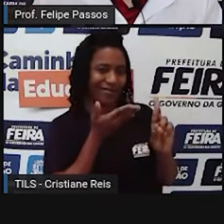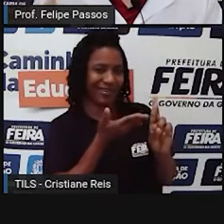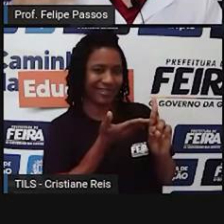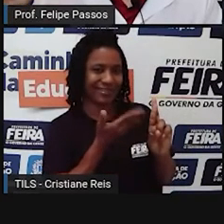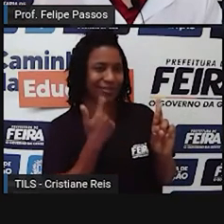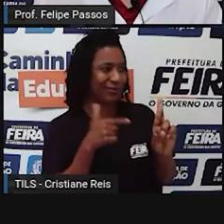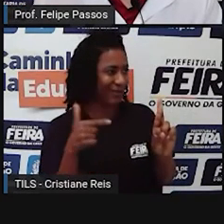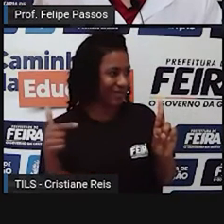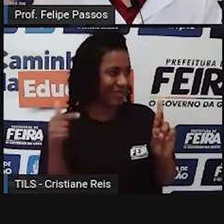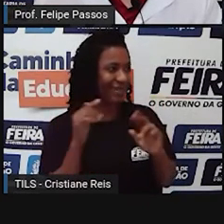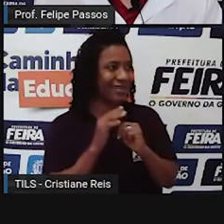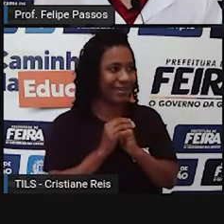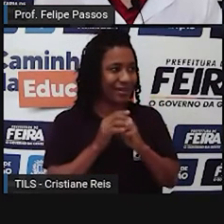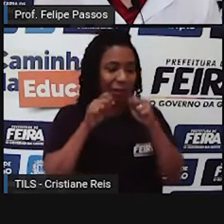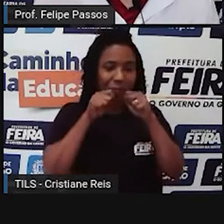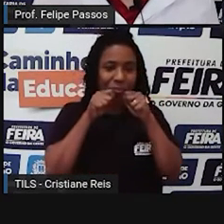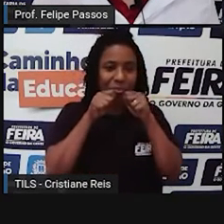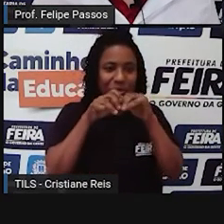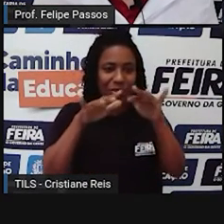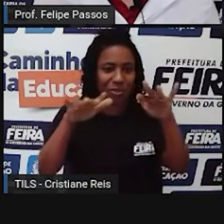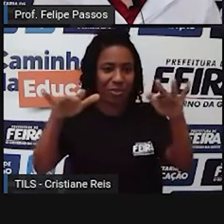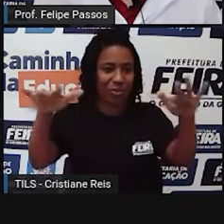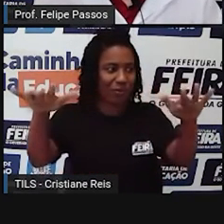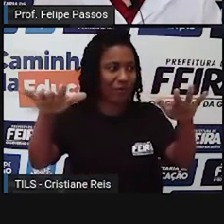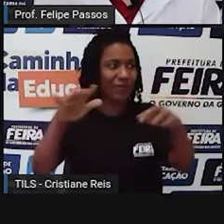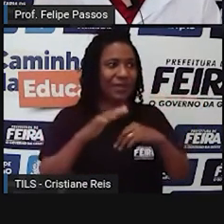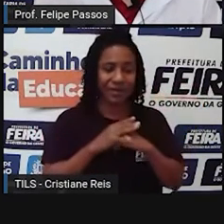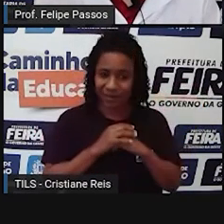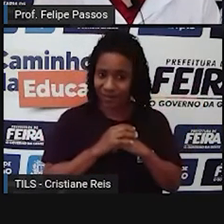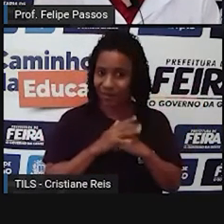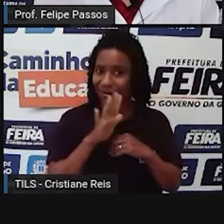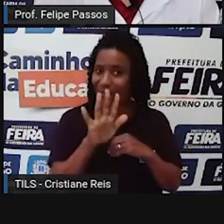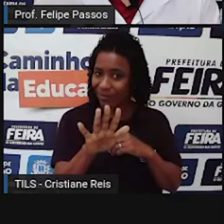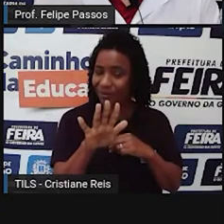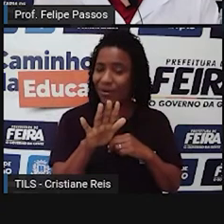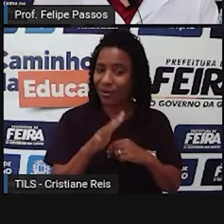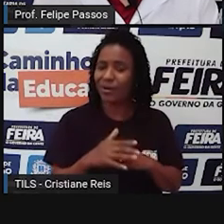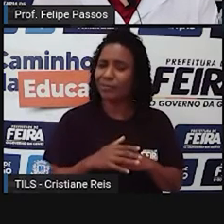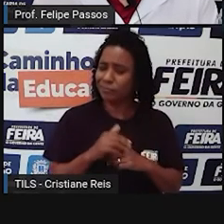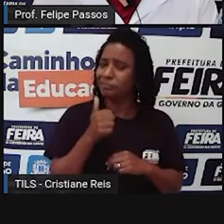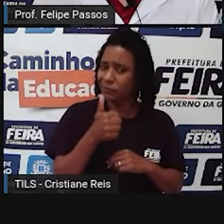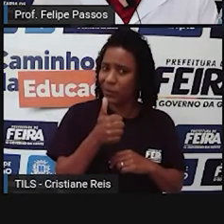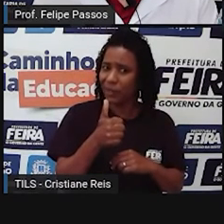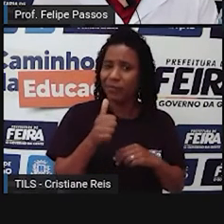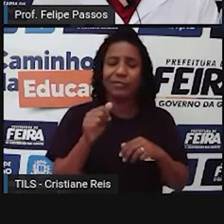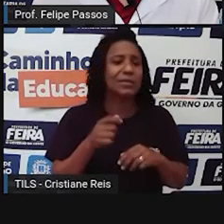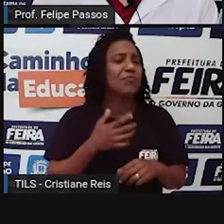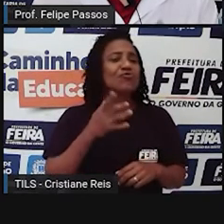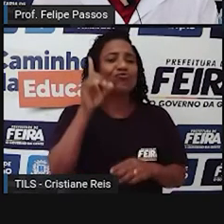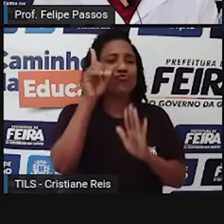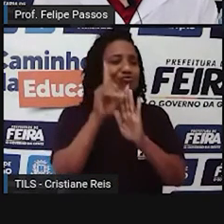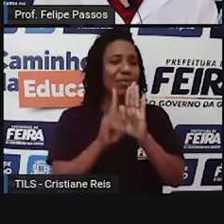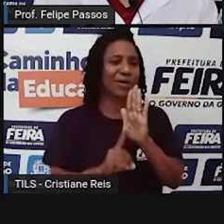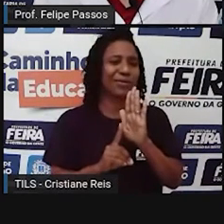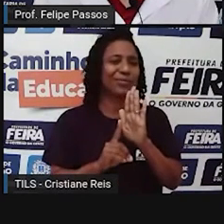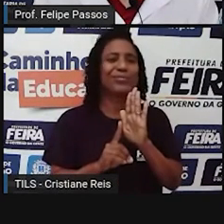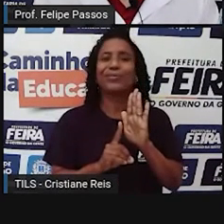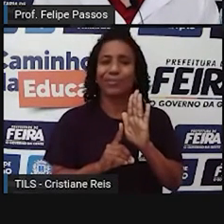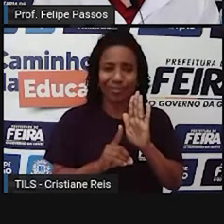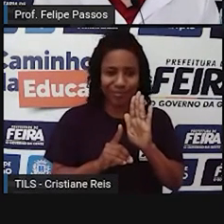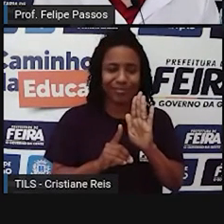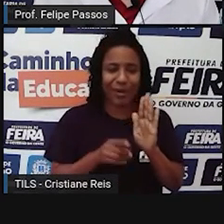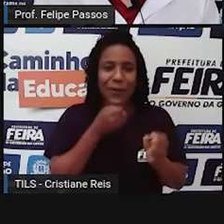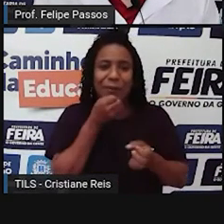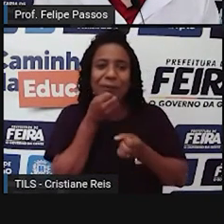e ela vai sendo passada adiante. Então, beleza, você tem direito à liberdade de opinião e de expressão. Mas tenha cuidado